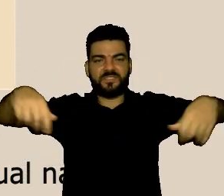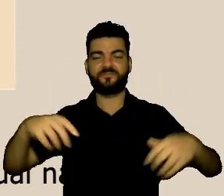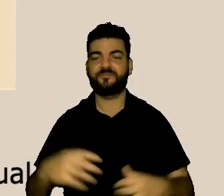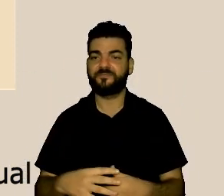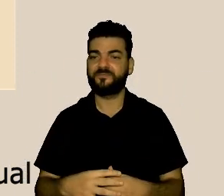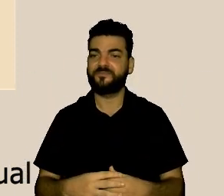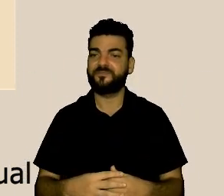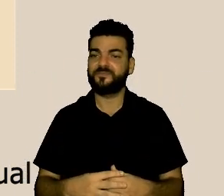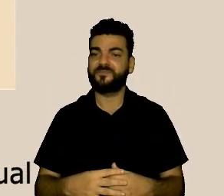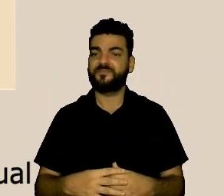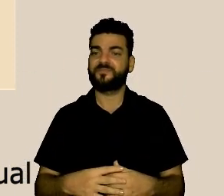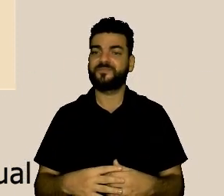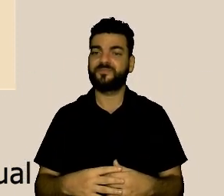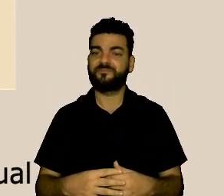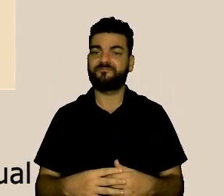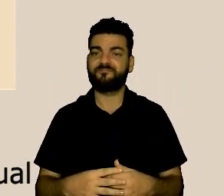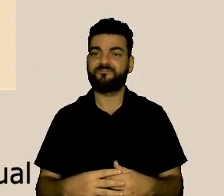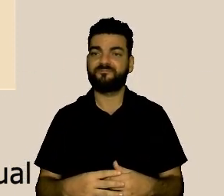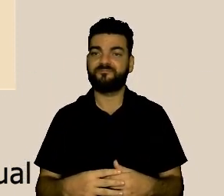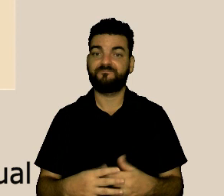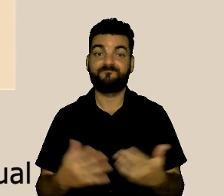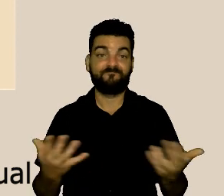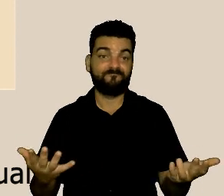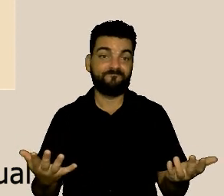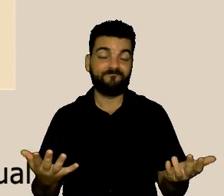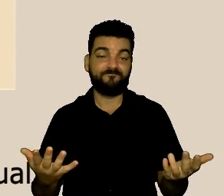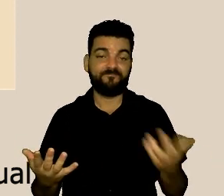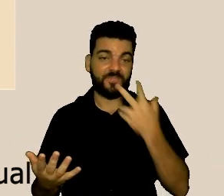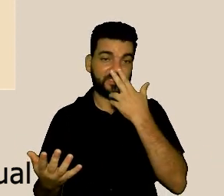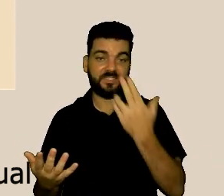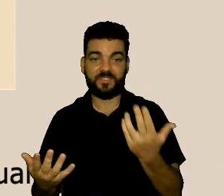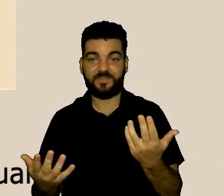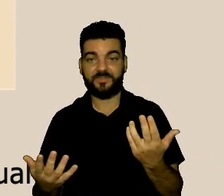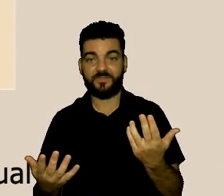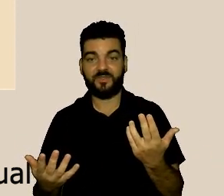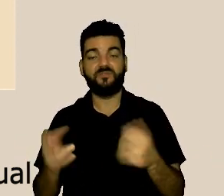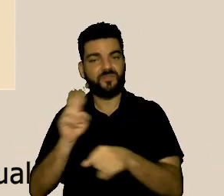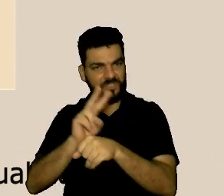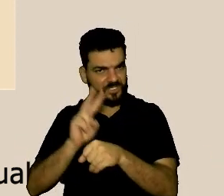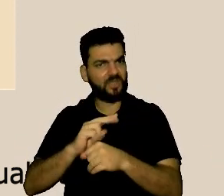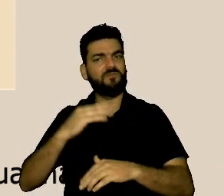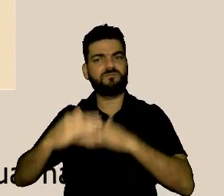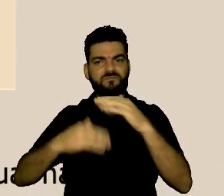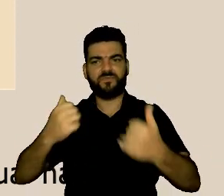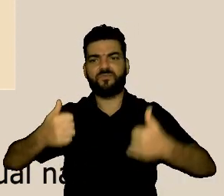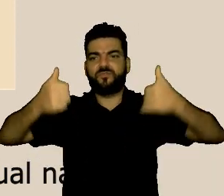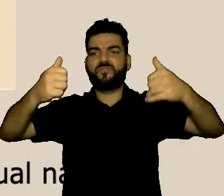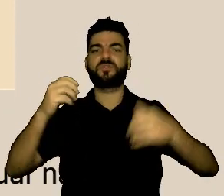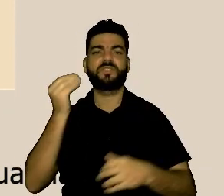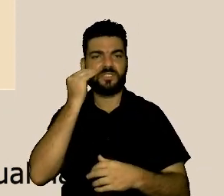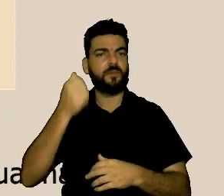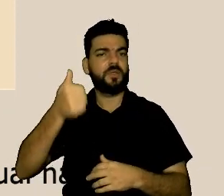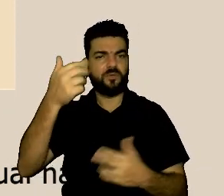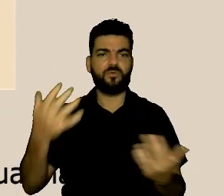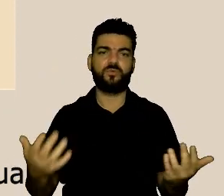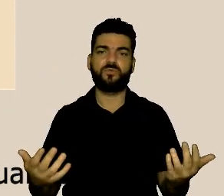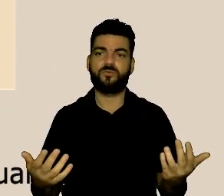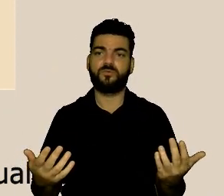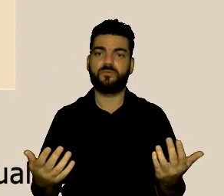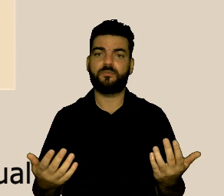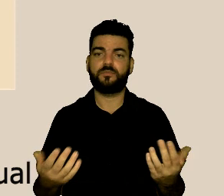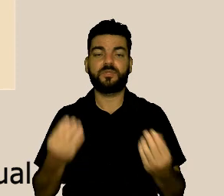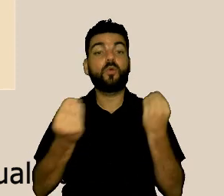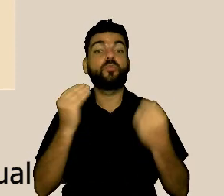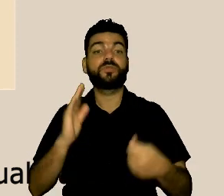precisa ficar num eterno ou vigiar mesmo de ver por onde estão chegando as